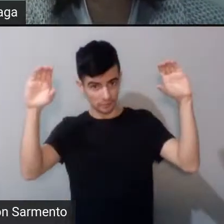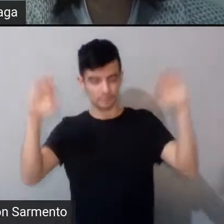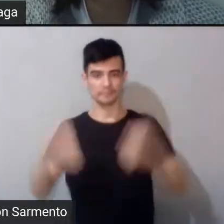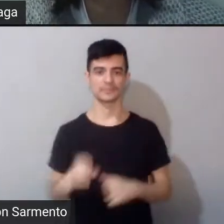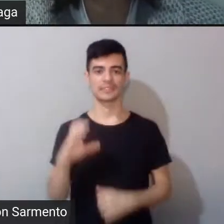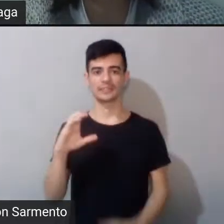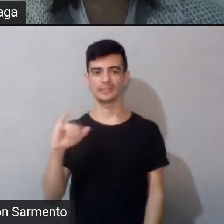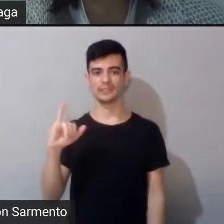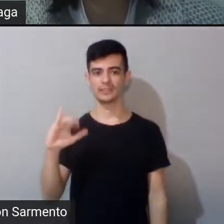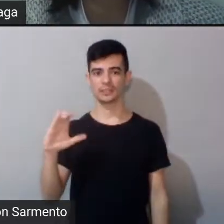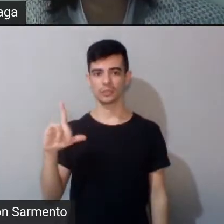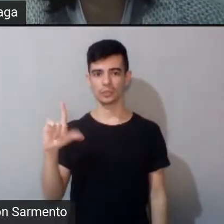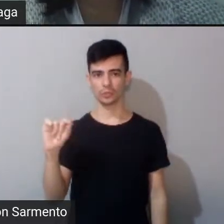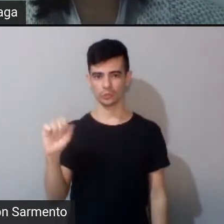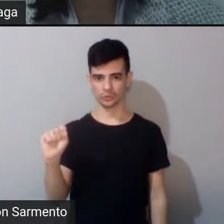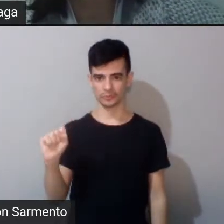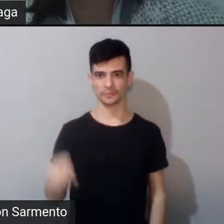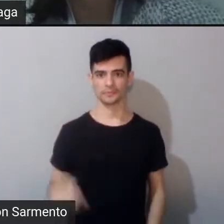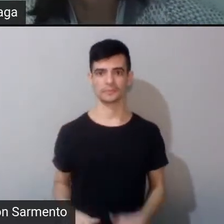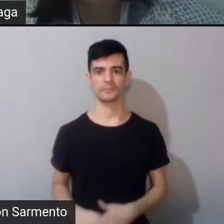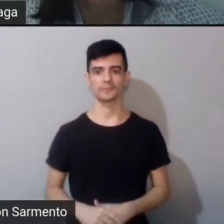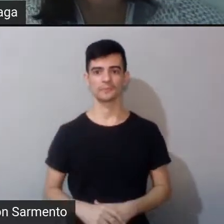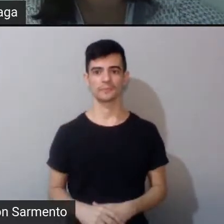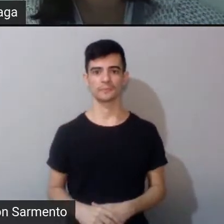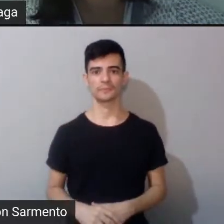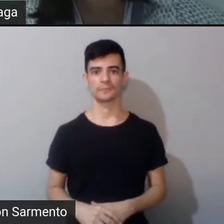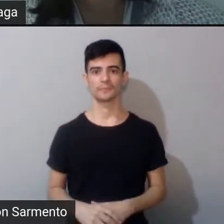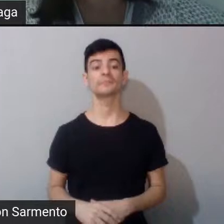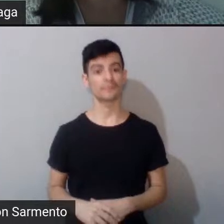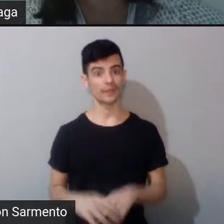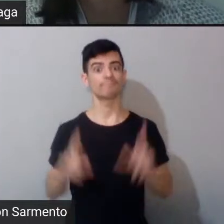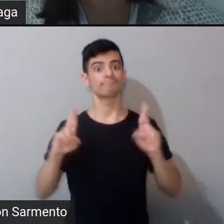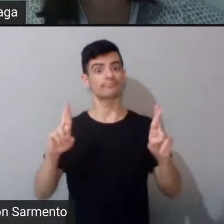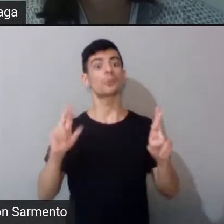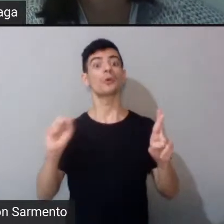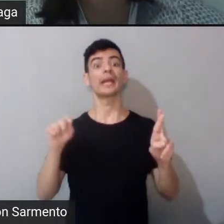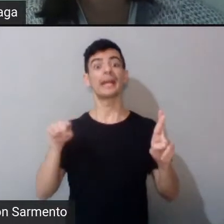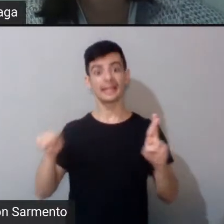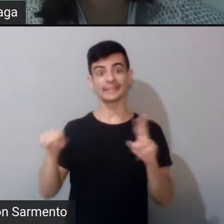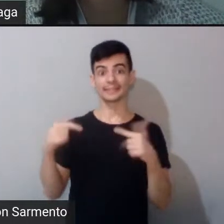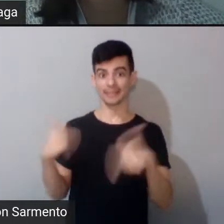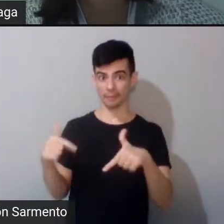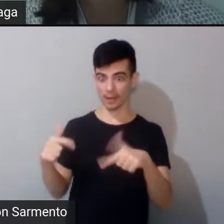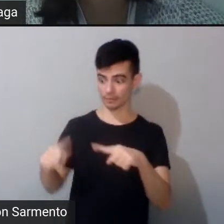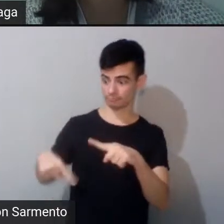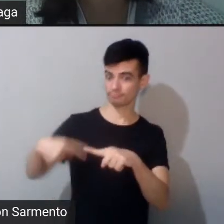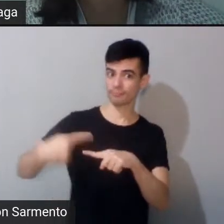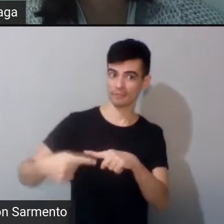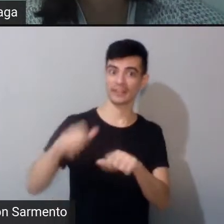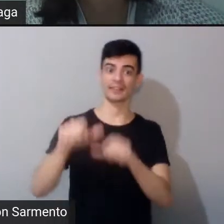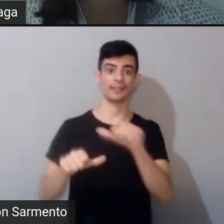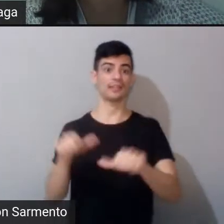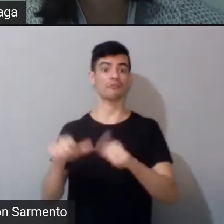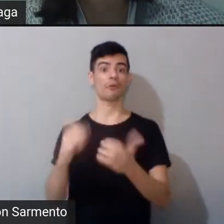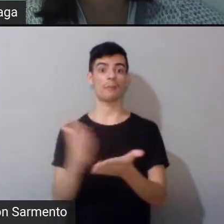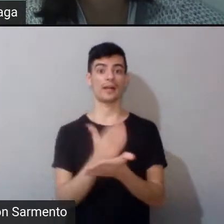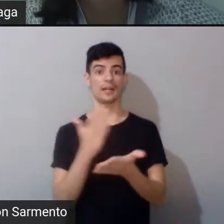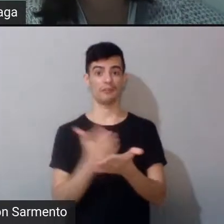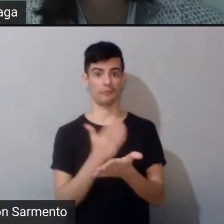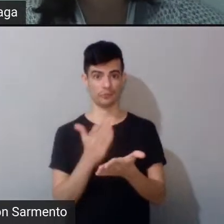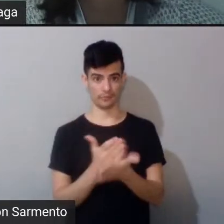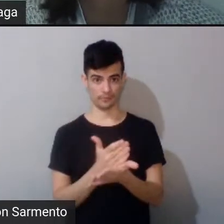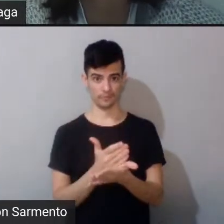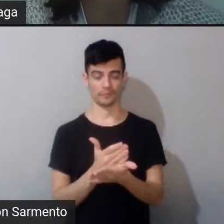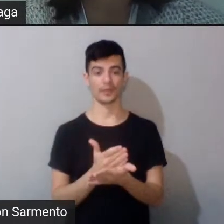se der certo, esse trabalho vai virar um livro, e eu acho que vou até mudar o título, porque é em língua tupi, né?